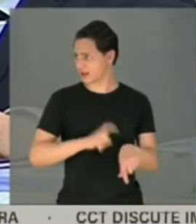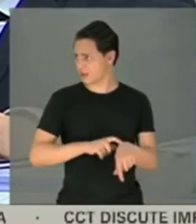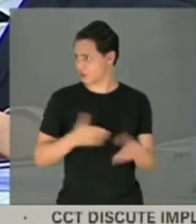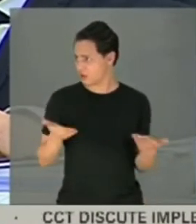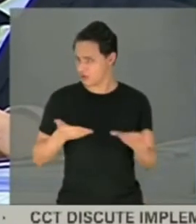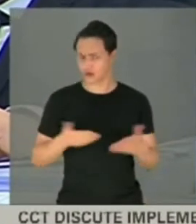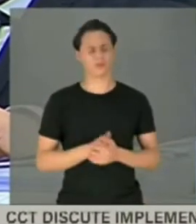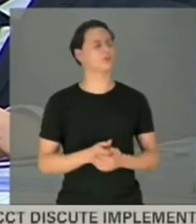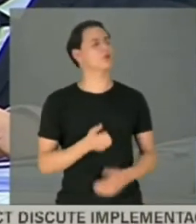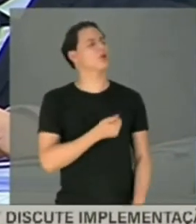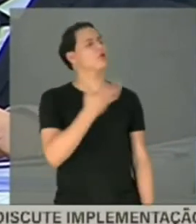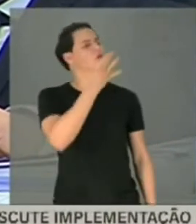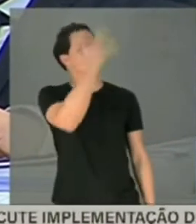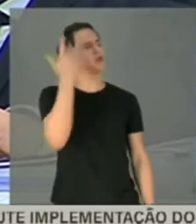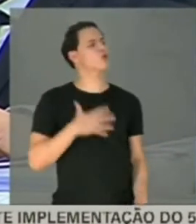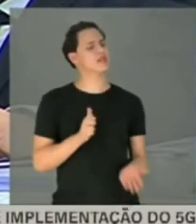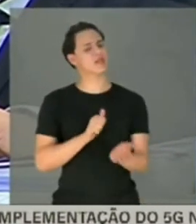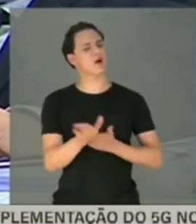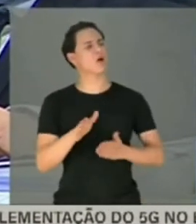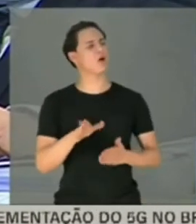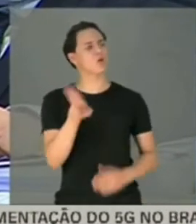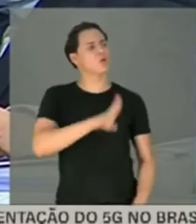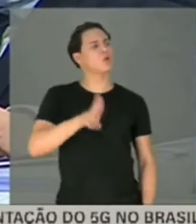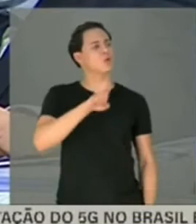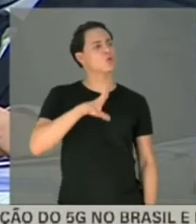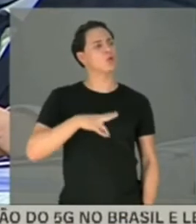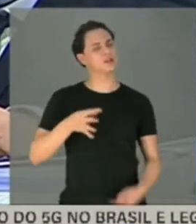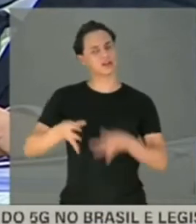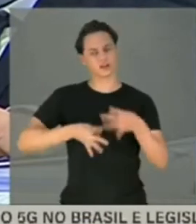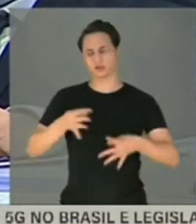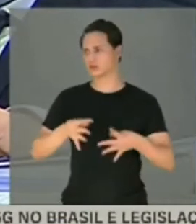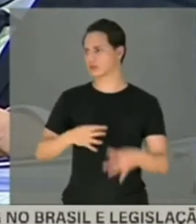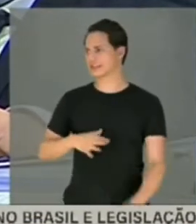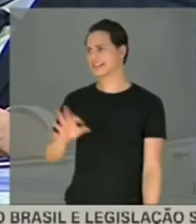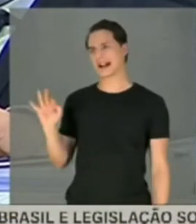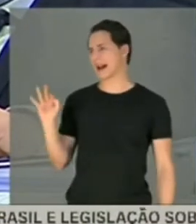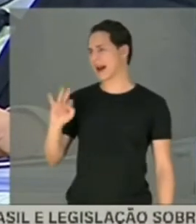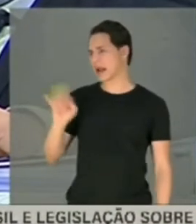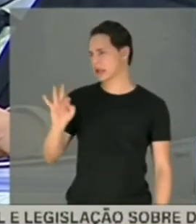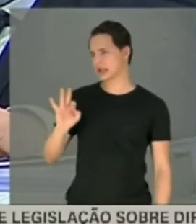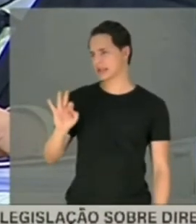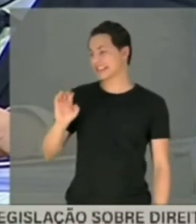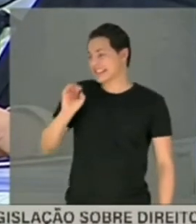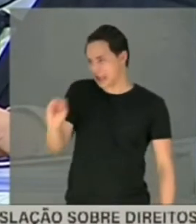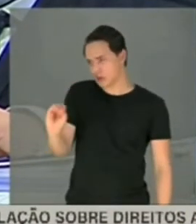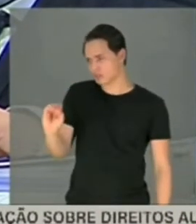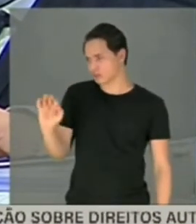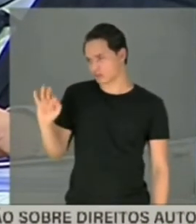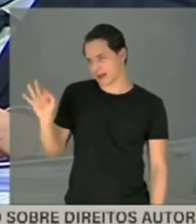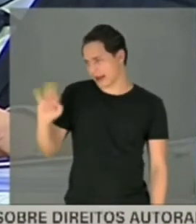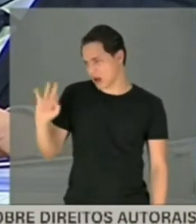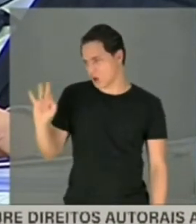profissionais foram demitidos por se recusarem a aplicar esse tratamento precoce? Nenhum. Nenhum profissional foi demitido. demitido.